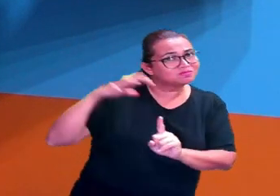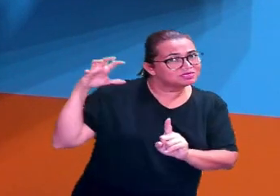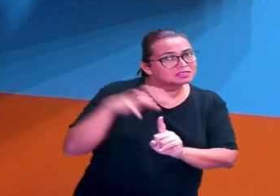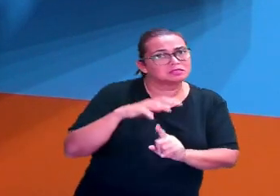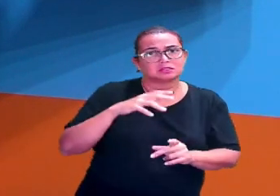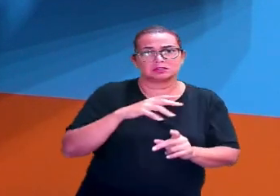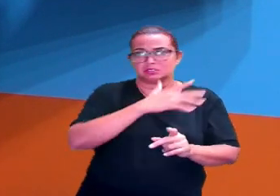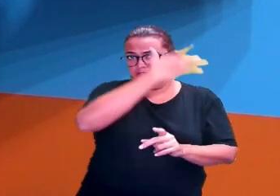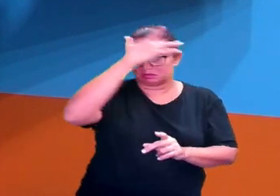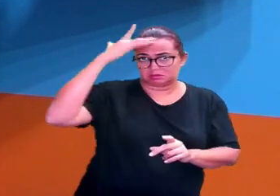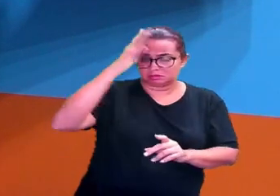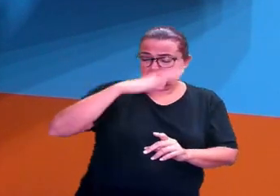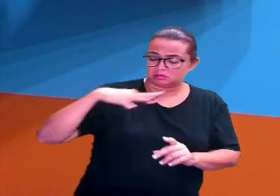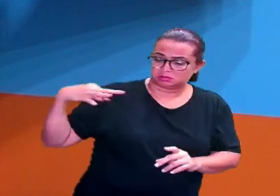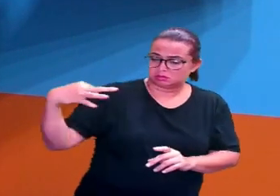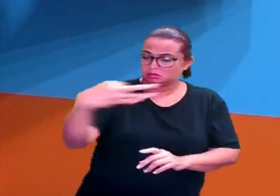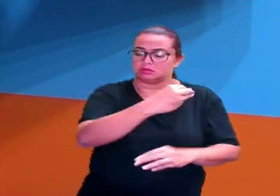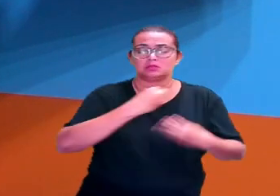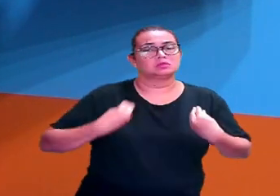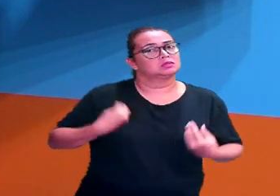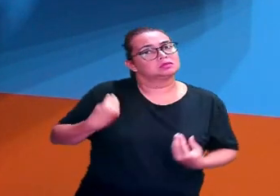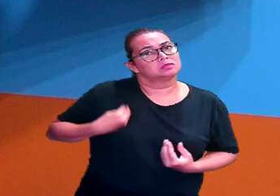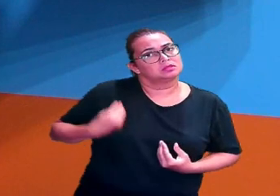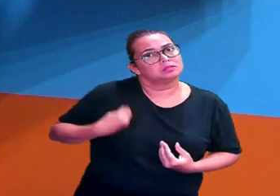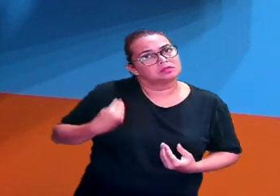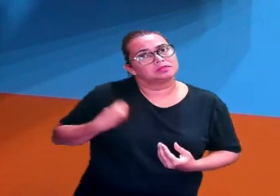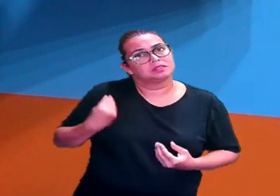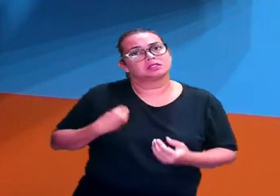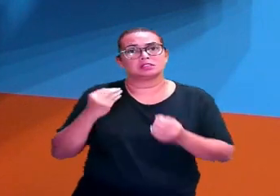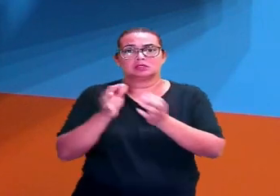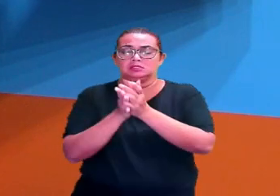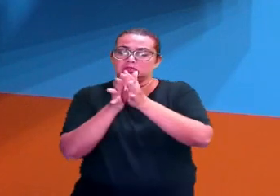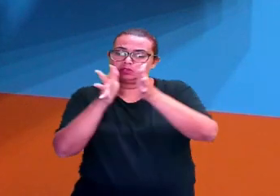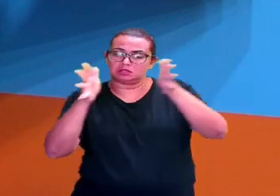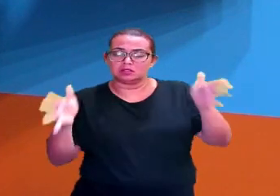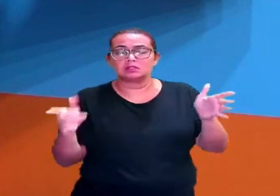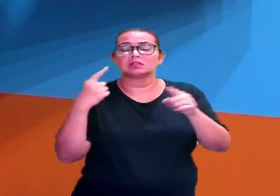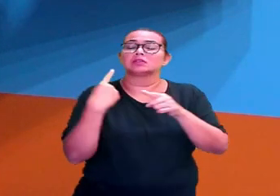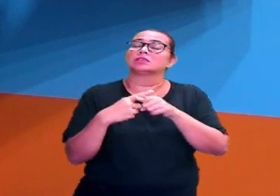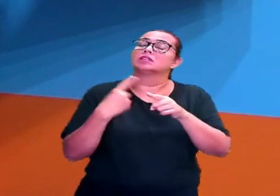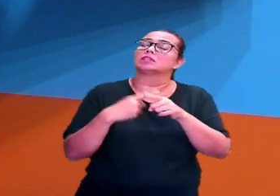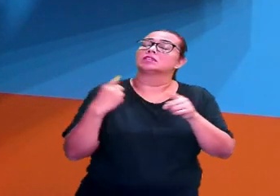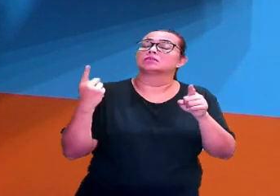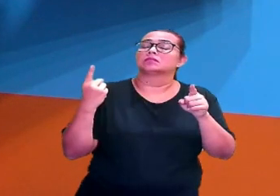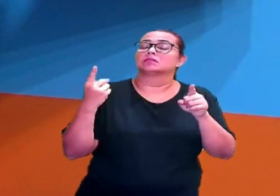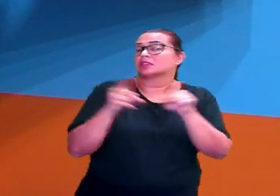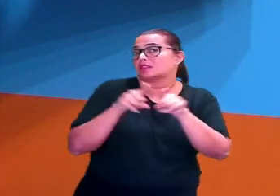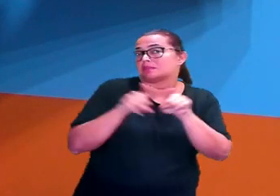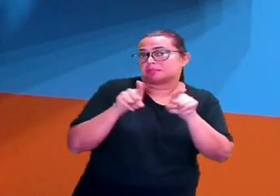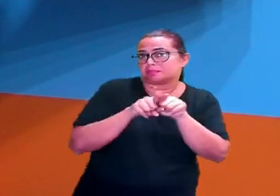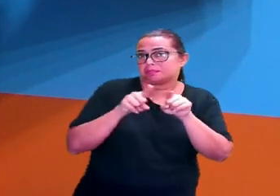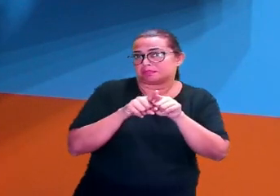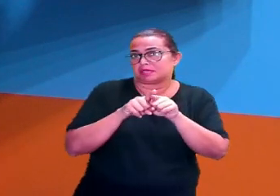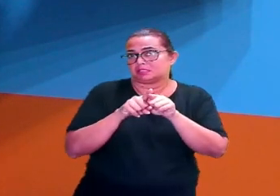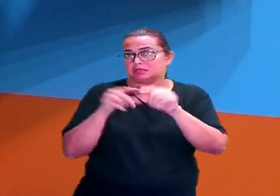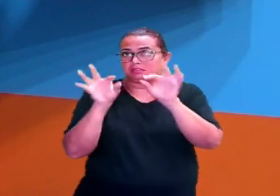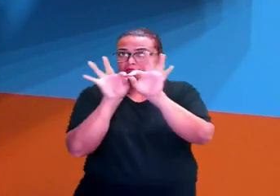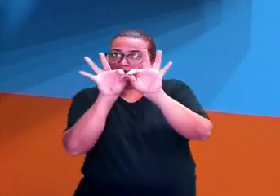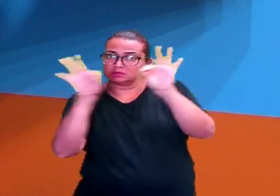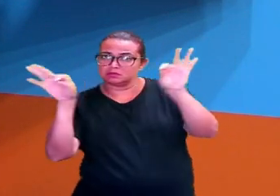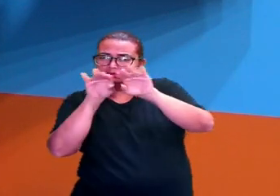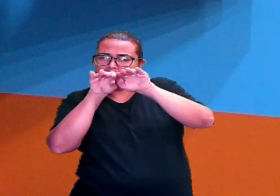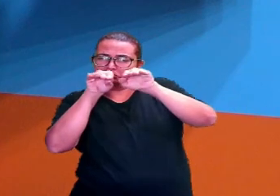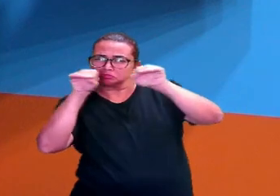vida das pessoas. E o tempo histórico também está organizado a partir da linha do tempo. É quando a gente vai